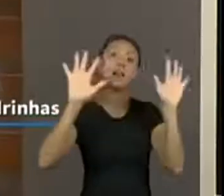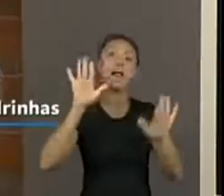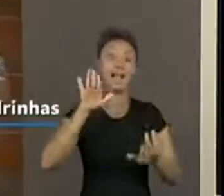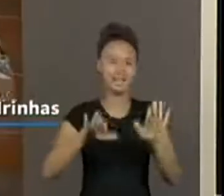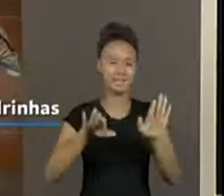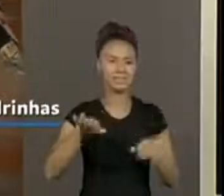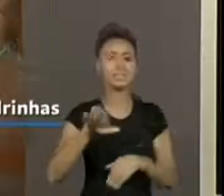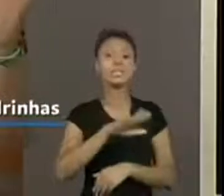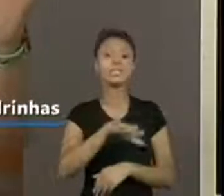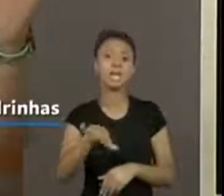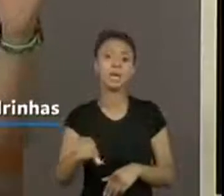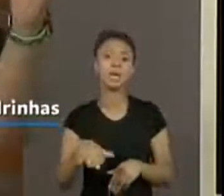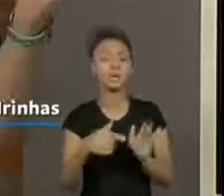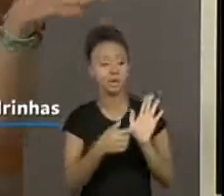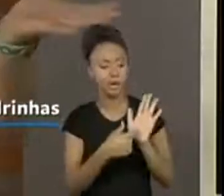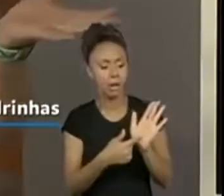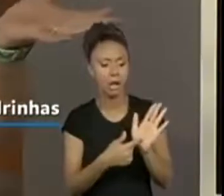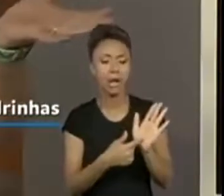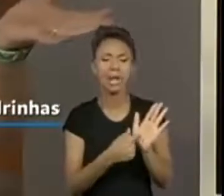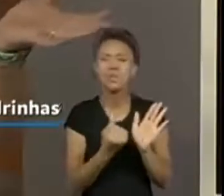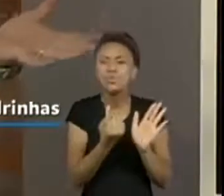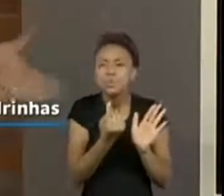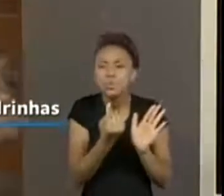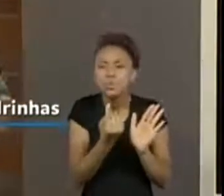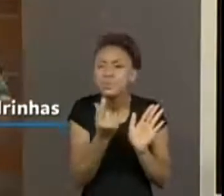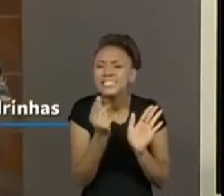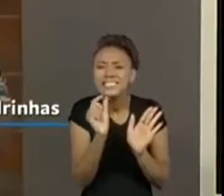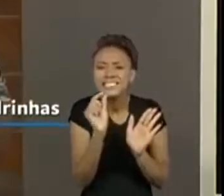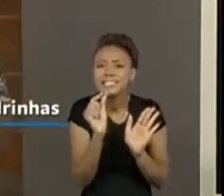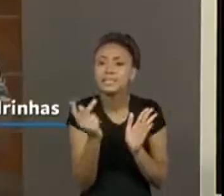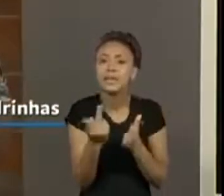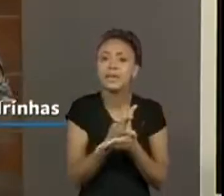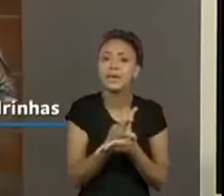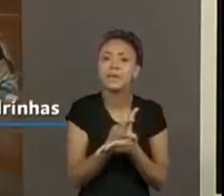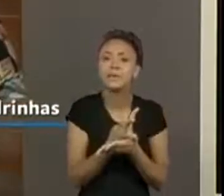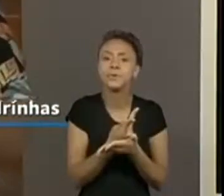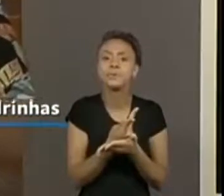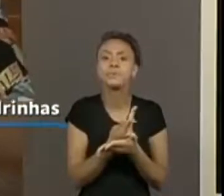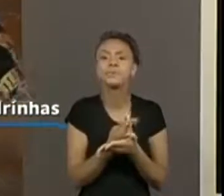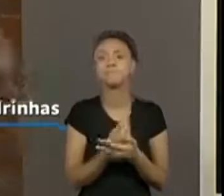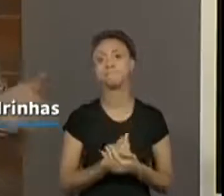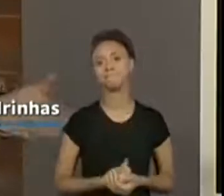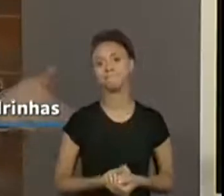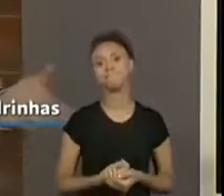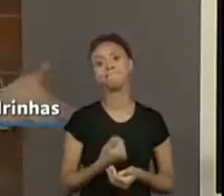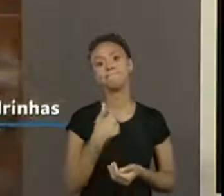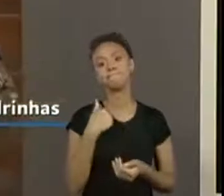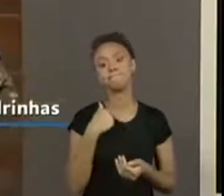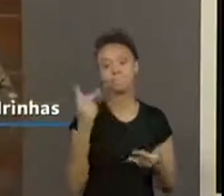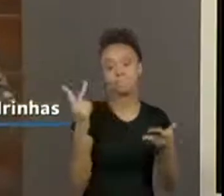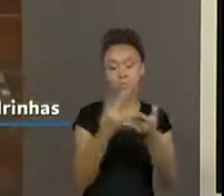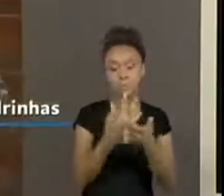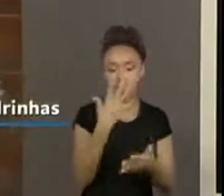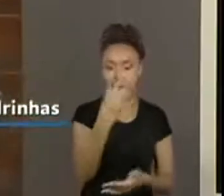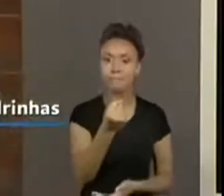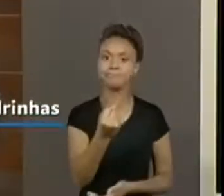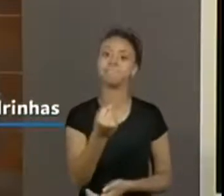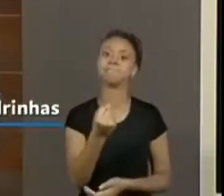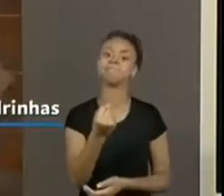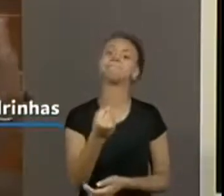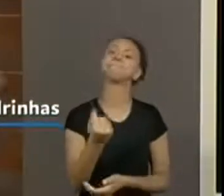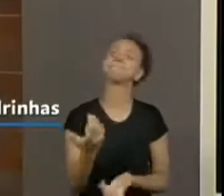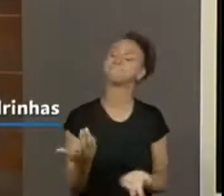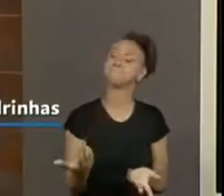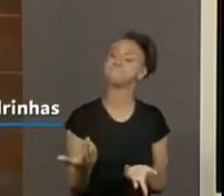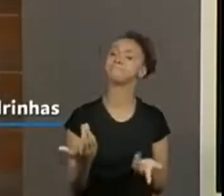convite, aquele bilhete é lindo, mas tem um errinho. O que eu vou olhar? O bilhete ou o erro? E a gente tem que